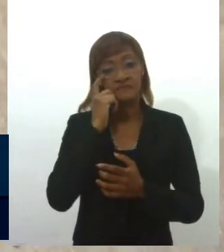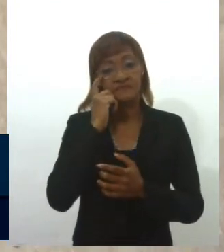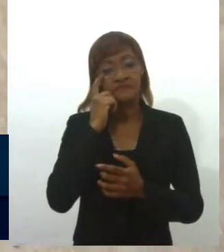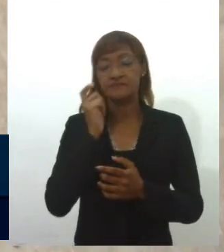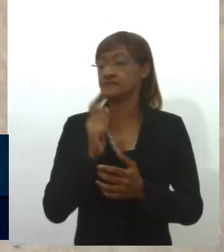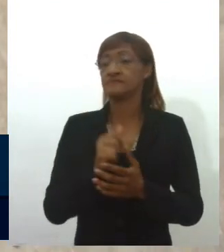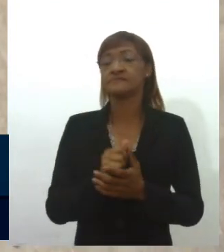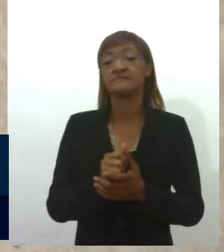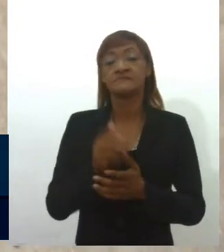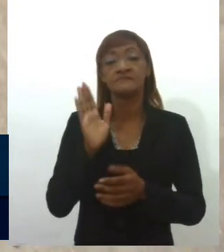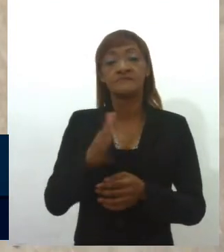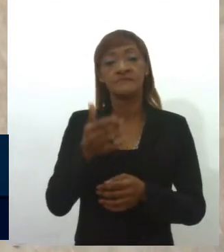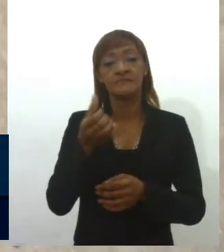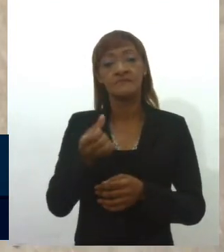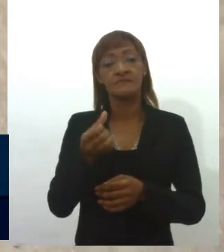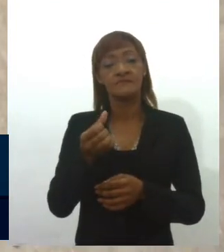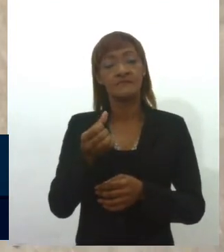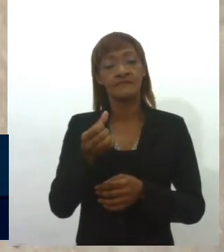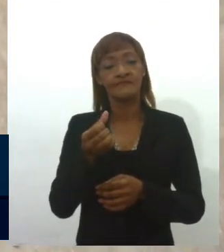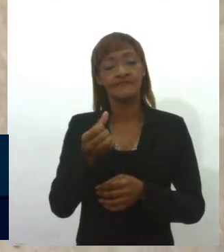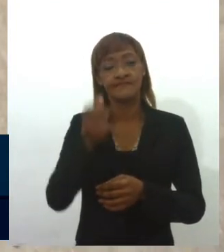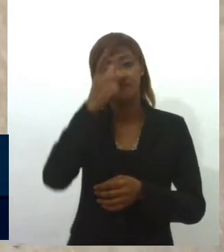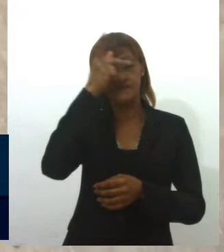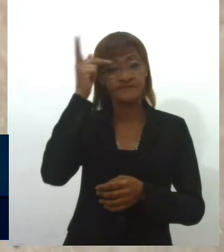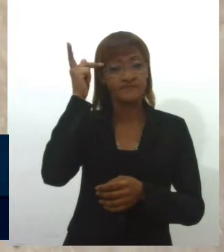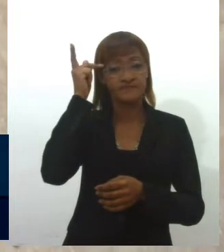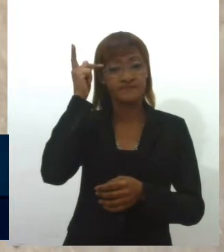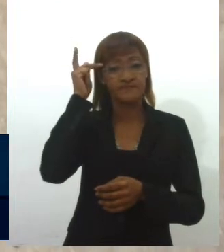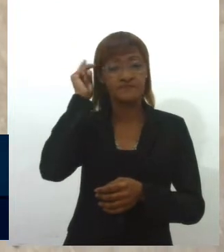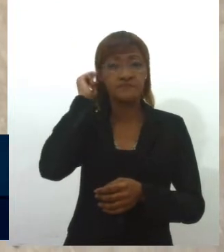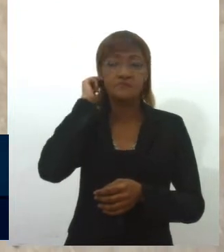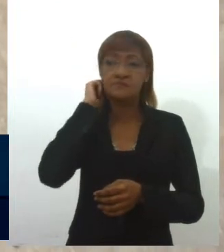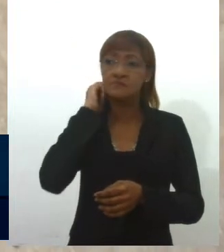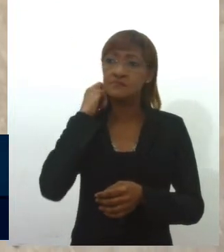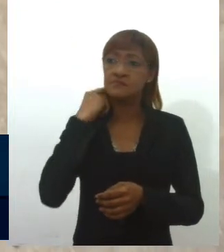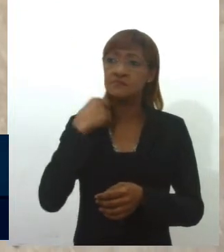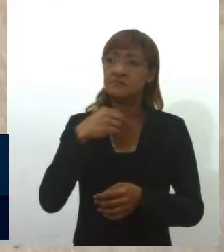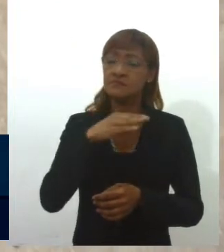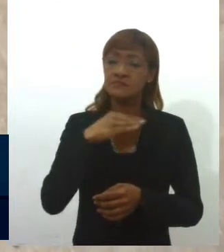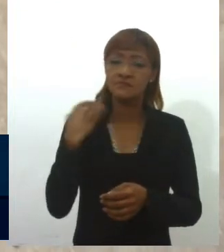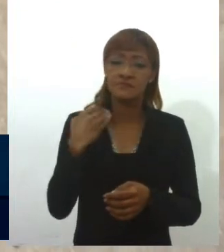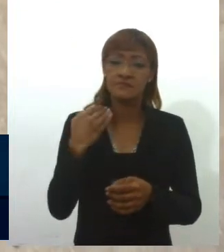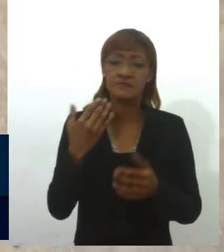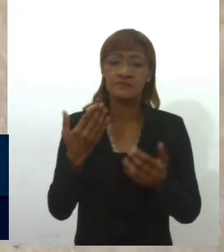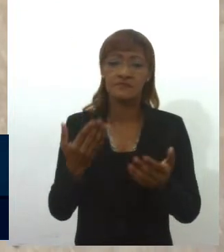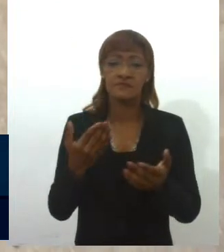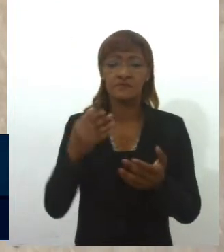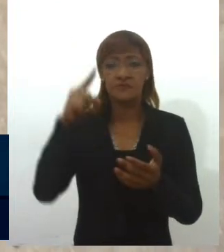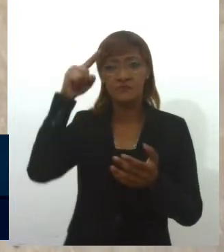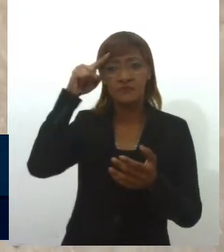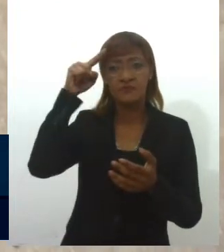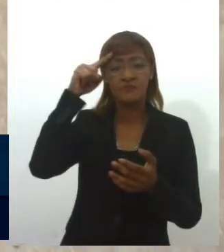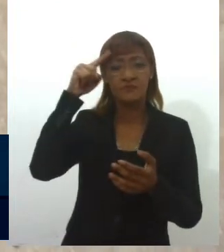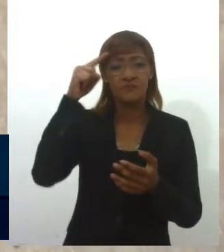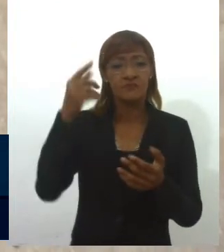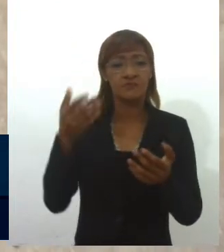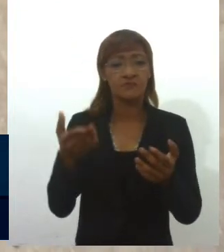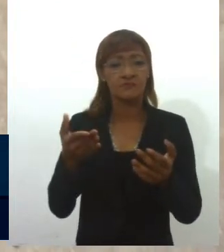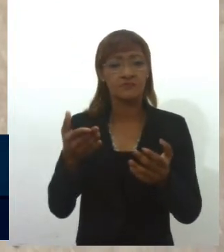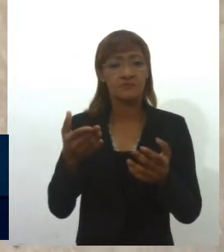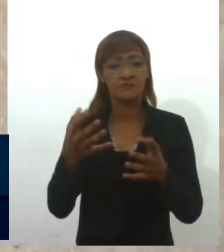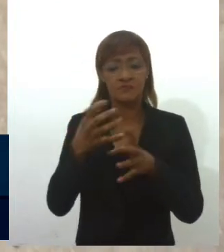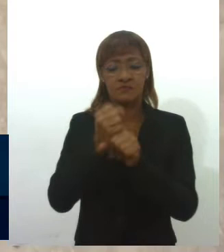que 6 pessoas indo a óbito a cada 24 horas, a cada dia, no mês,